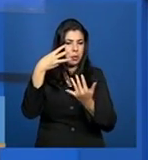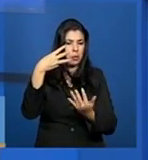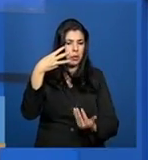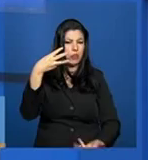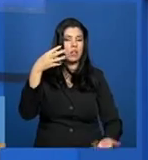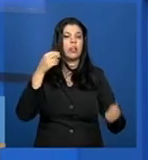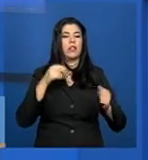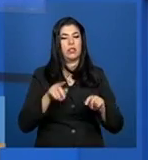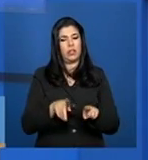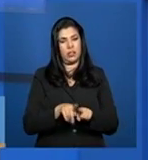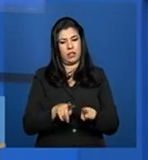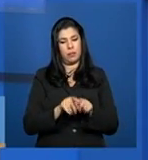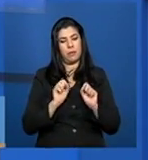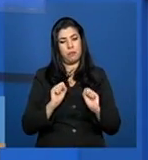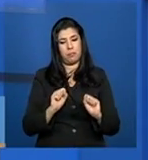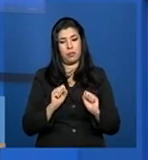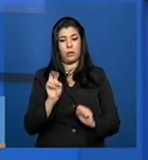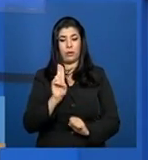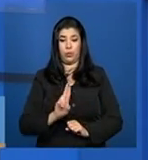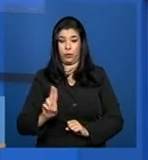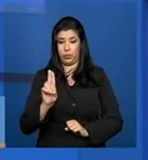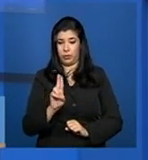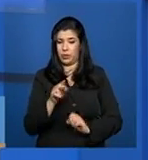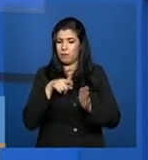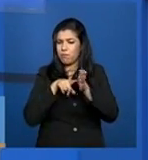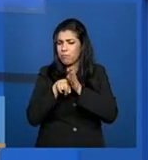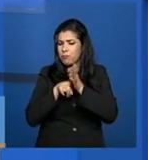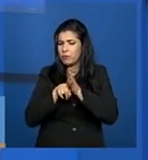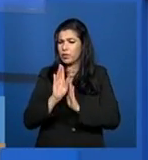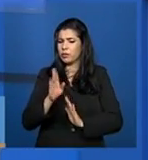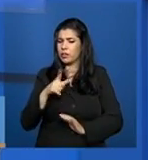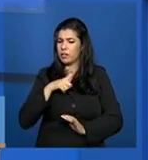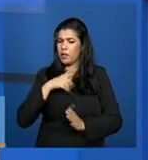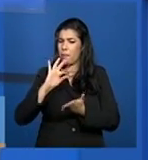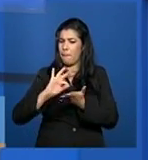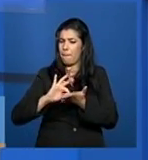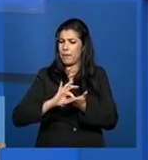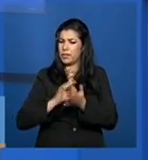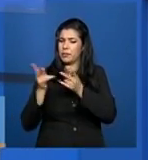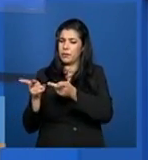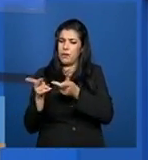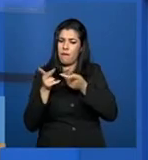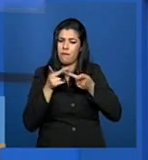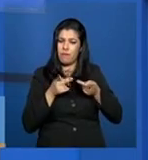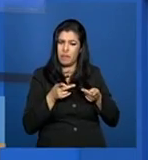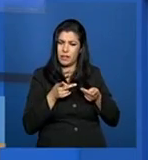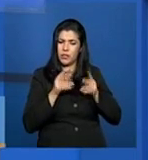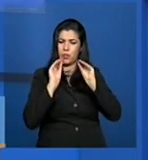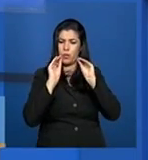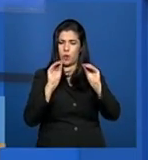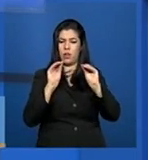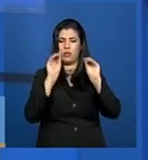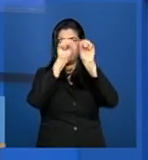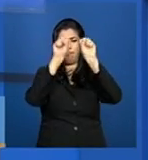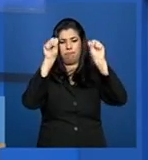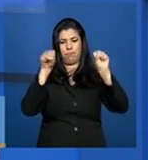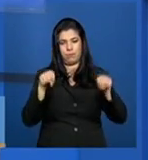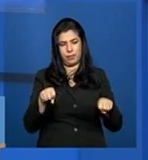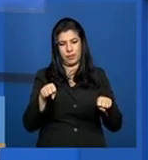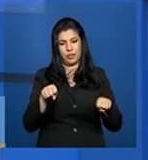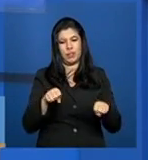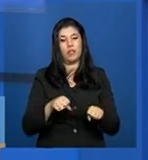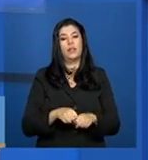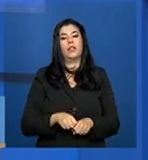momento que ele vai utilizar o questionário que ele preencheu na visita para informar no sistema. Preencheu as